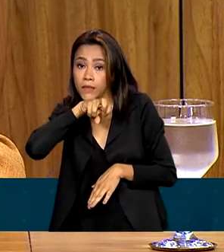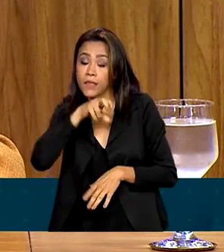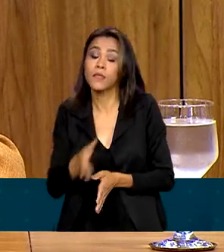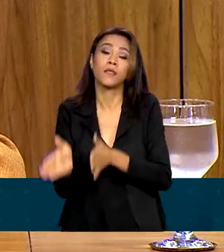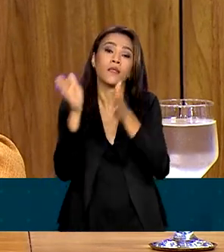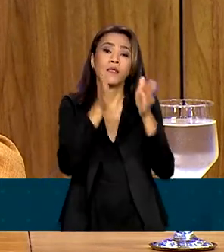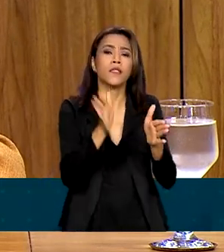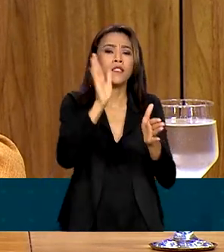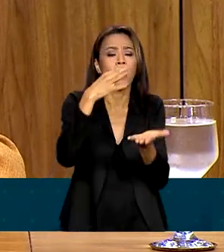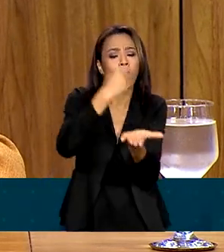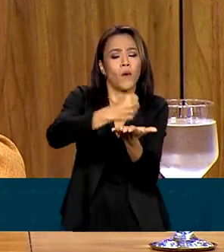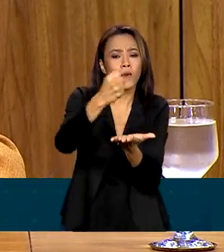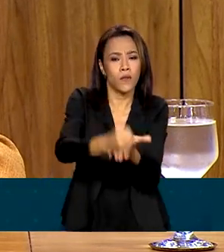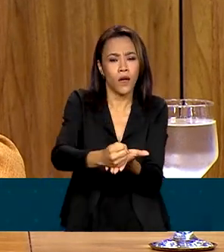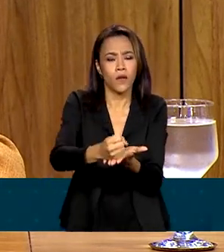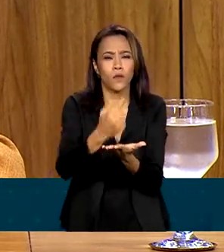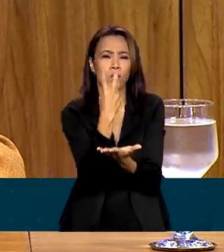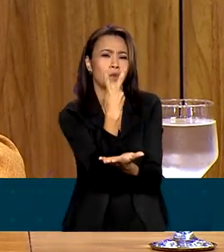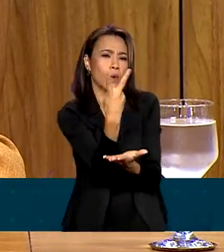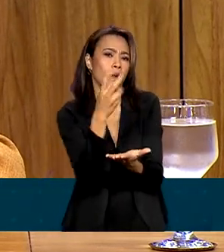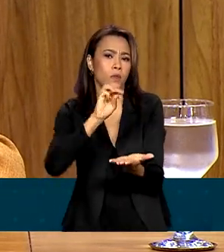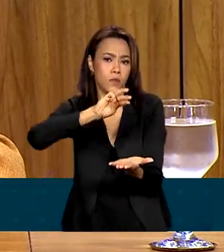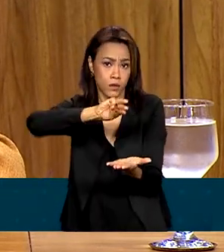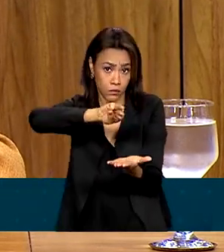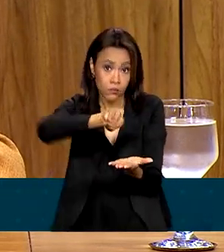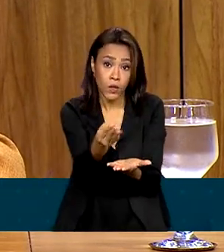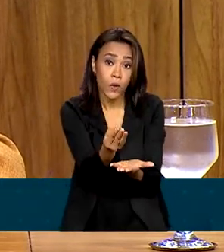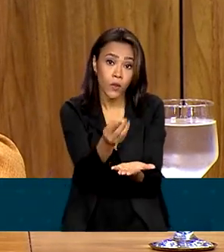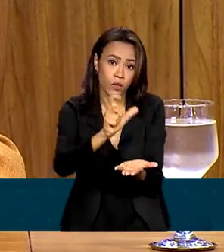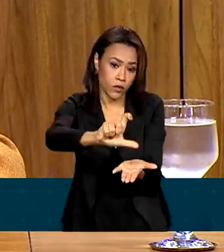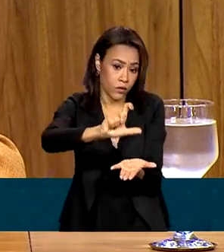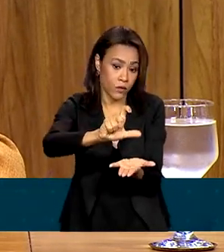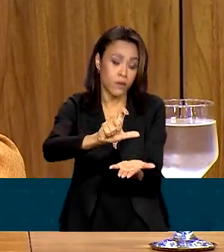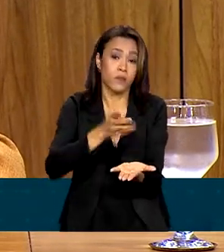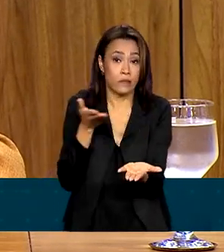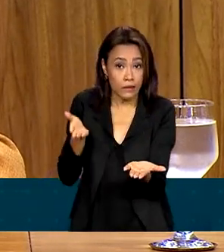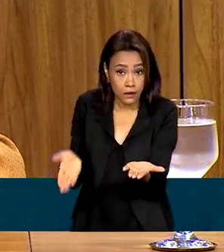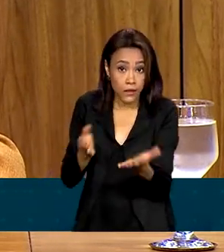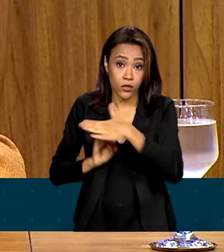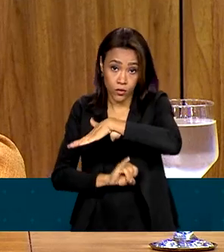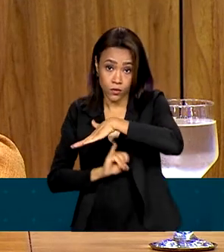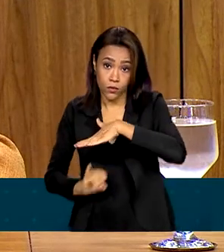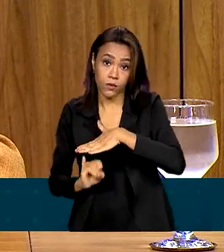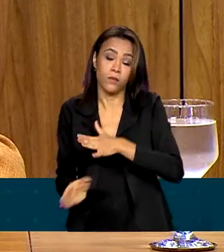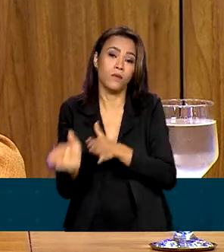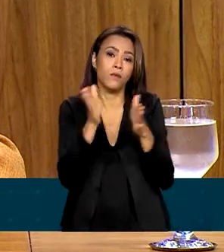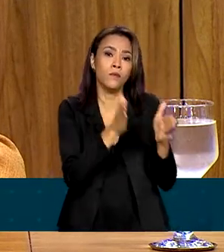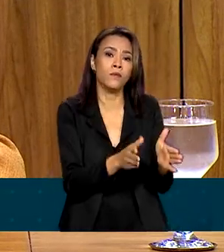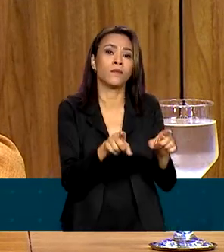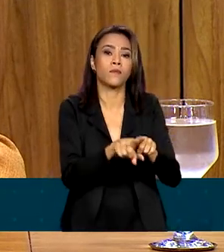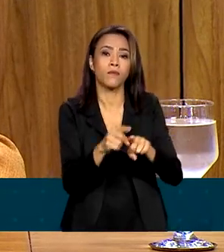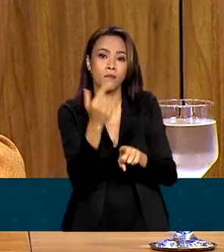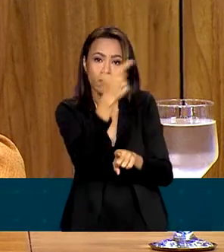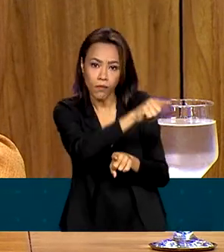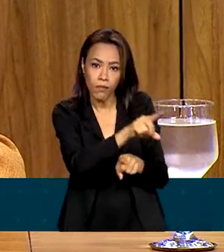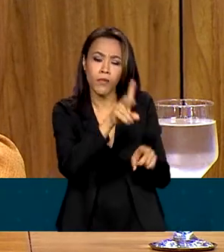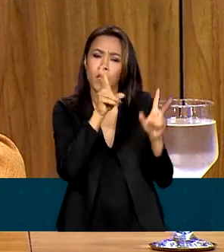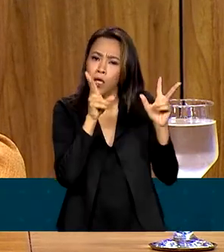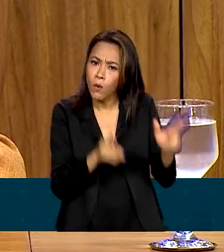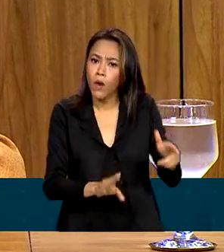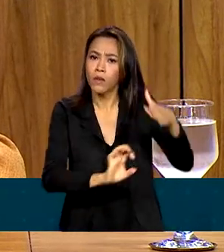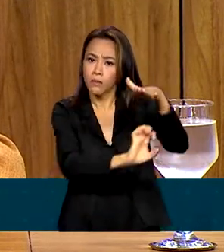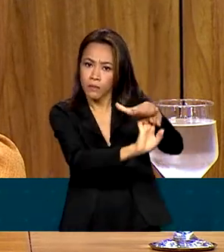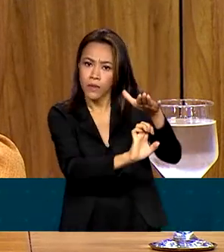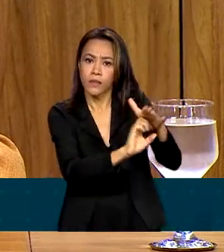contrato para um total de 2 milhões de doses desse Instituto. E também com a Pfizer fizemos o mesmo processo.